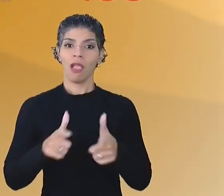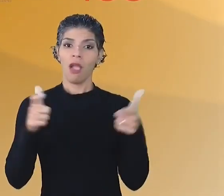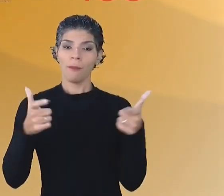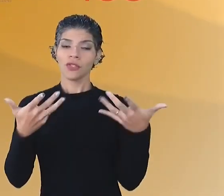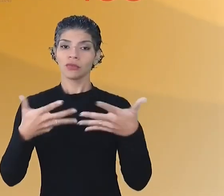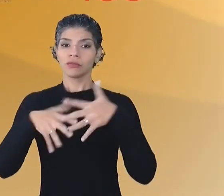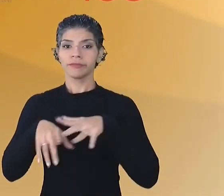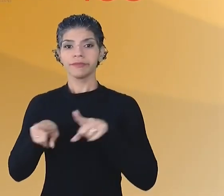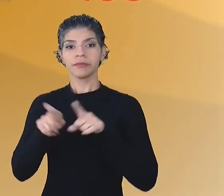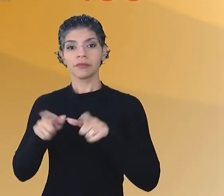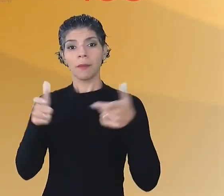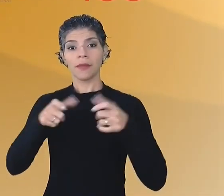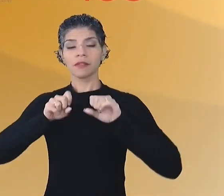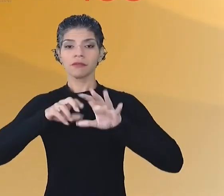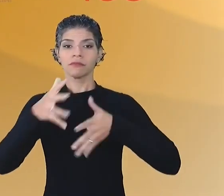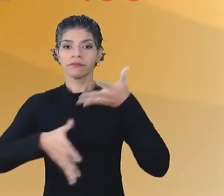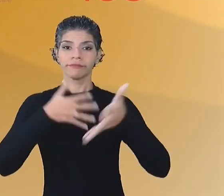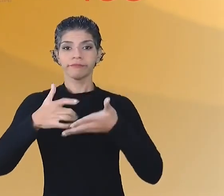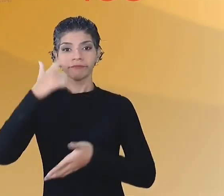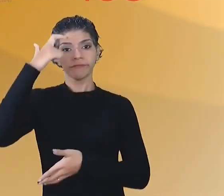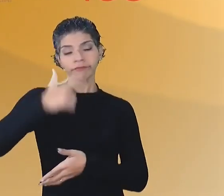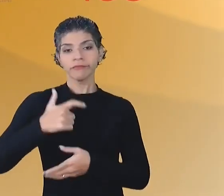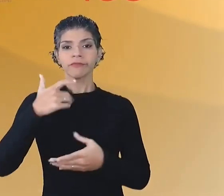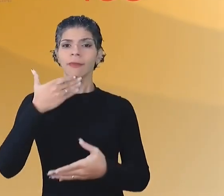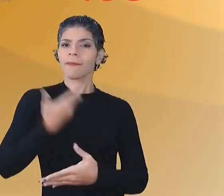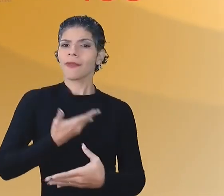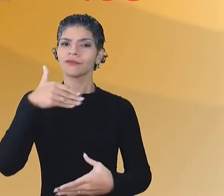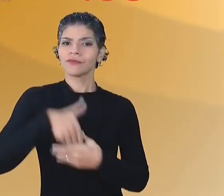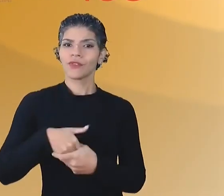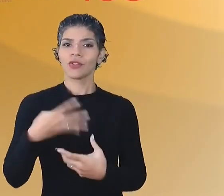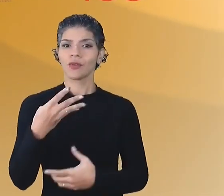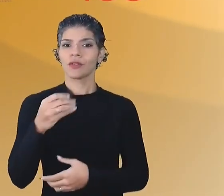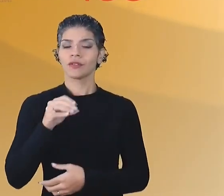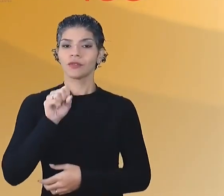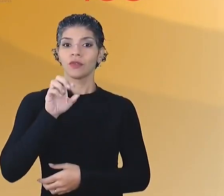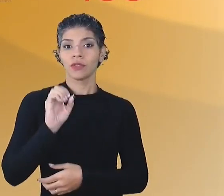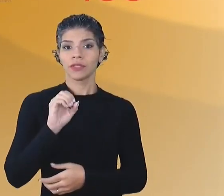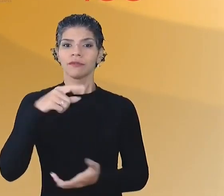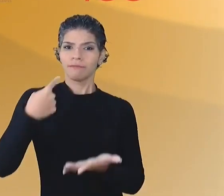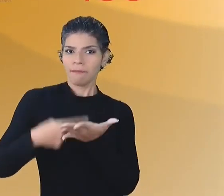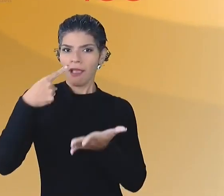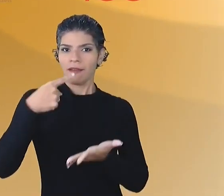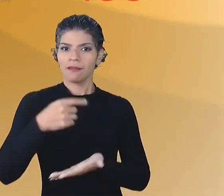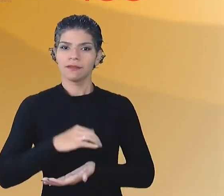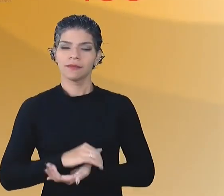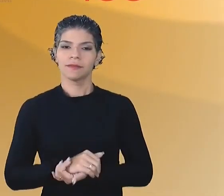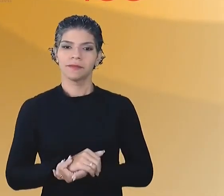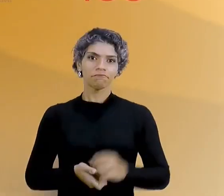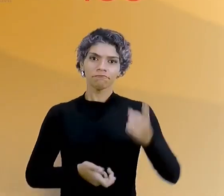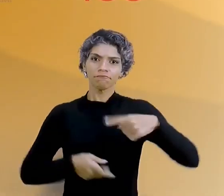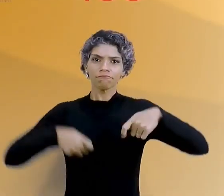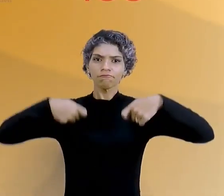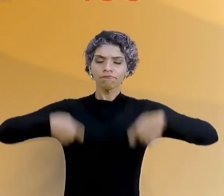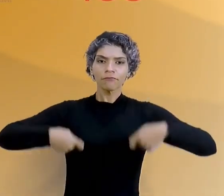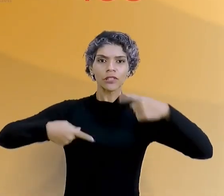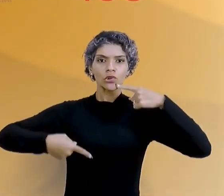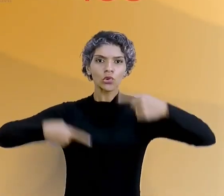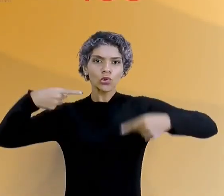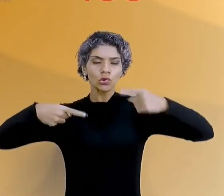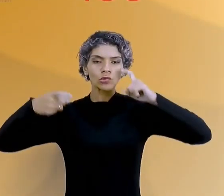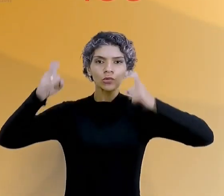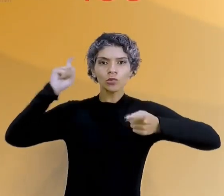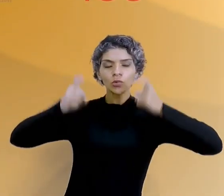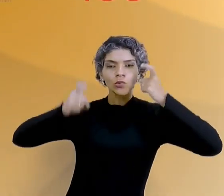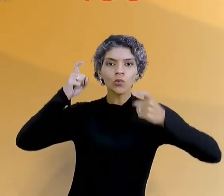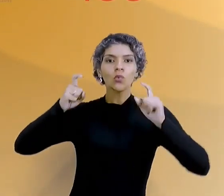Com a maior inclusão e ampliação do ensino em Libra, sou Antônio Eudes, peço seu voto. 4080. Encontro marcado. Precisamos